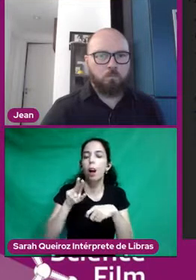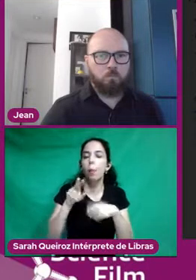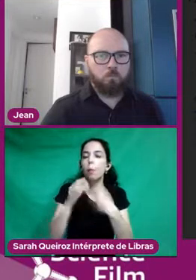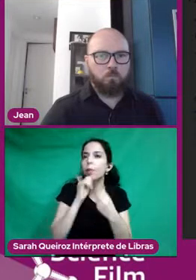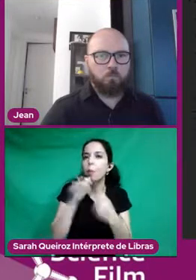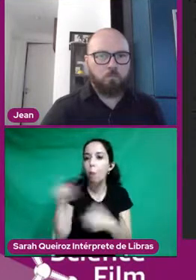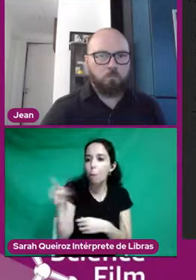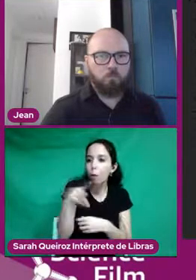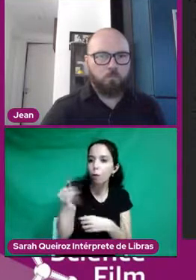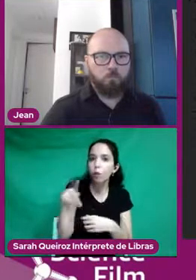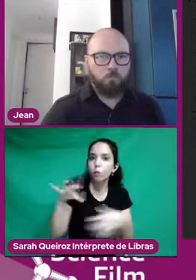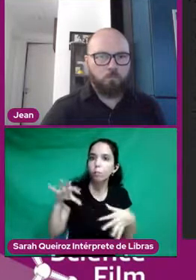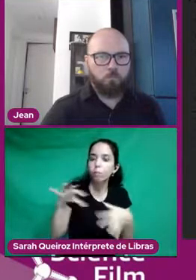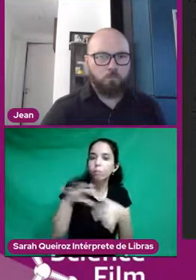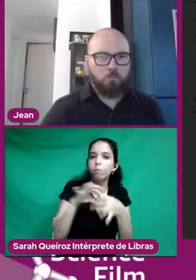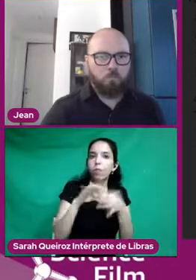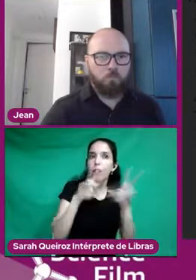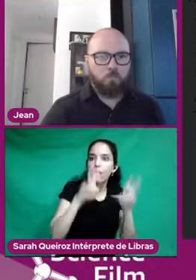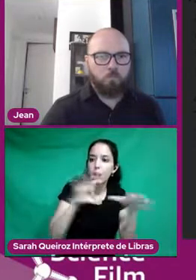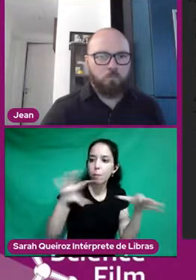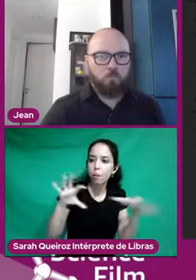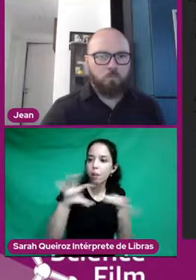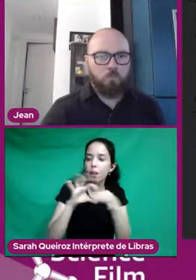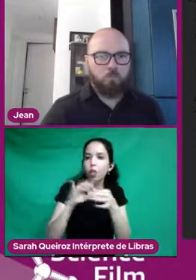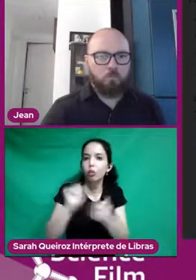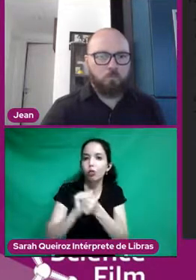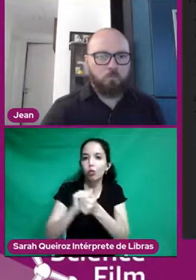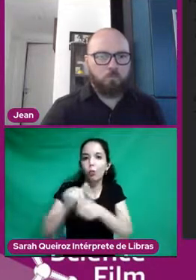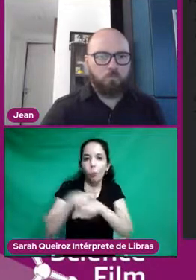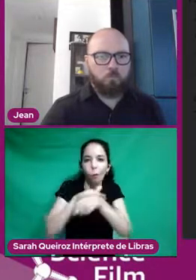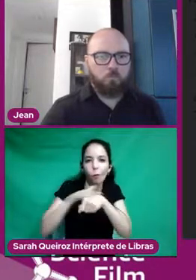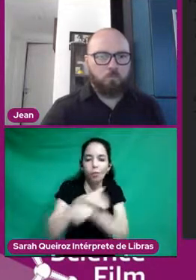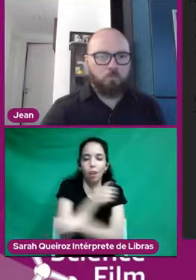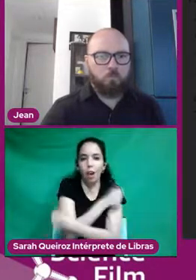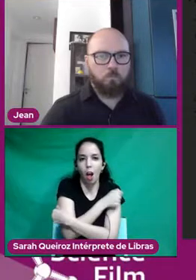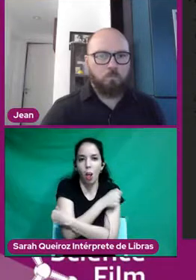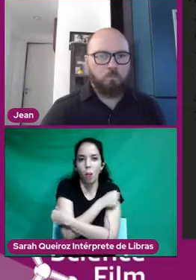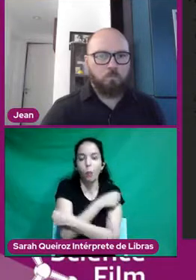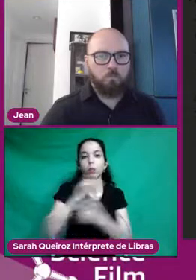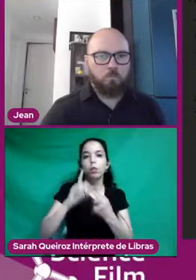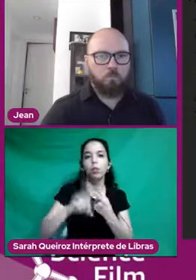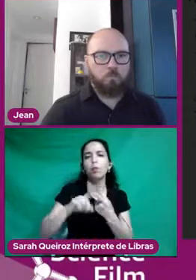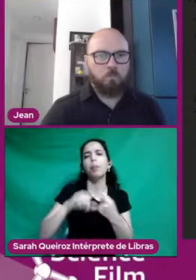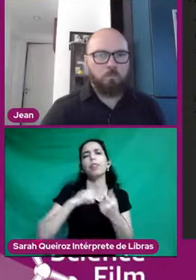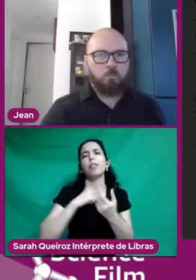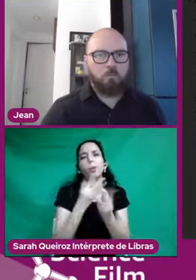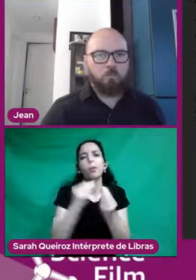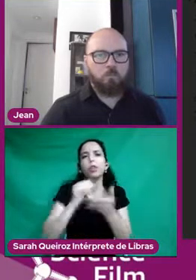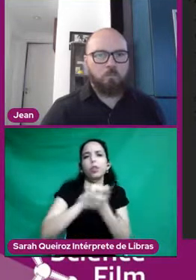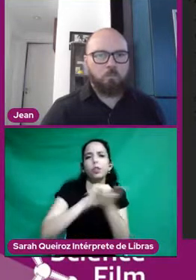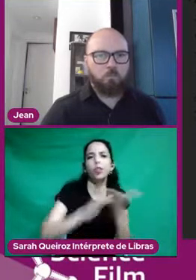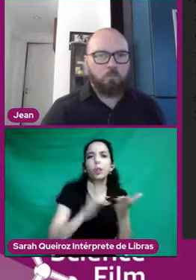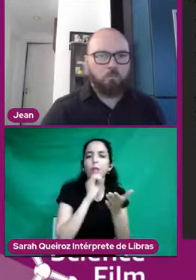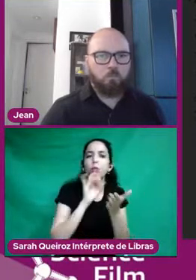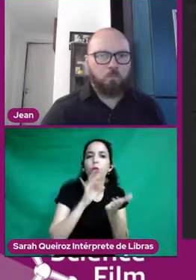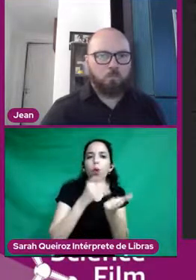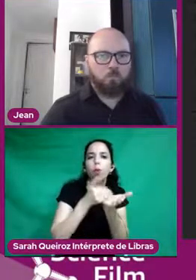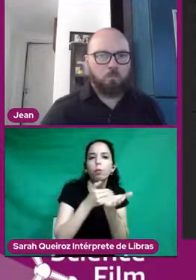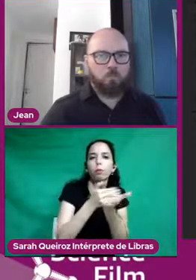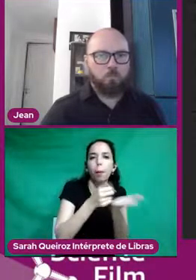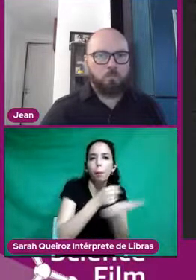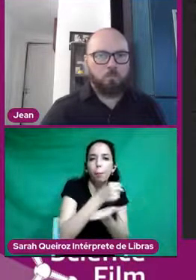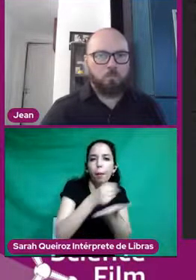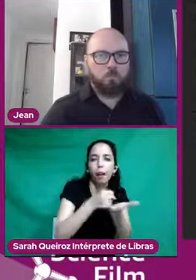esse assunto junto com os estudantes. Aí a gente tem uma série de atividades. Algumas atividades iniciais que são preparatórias.